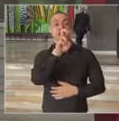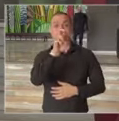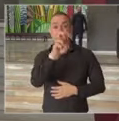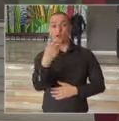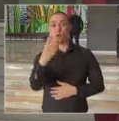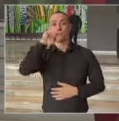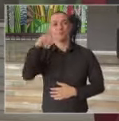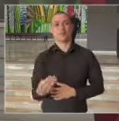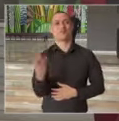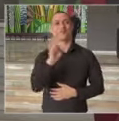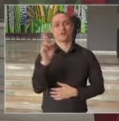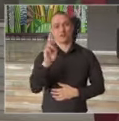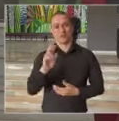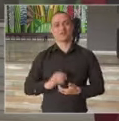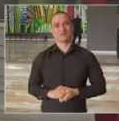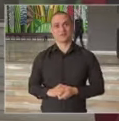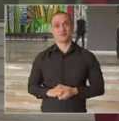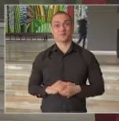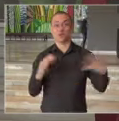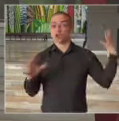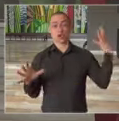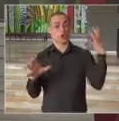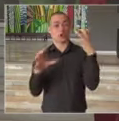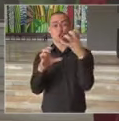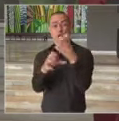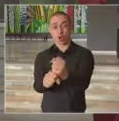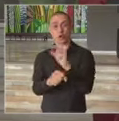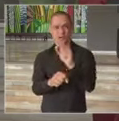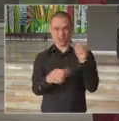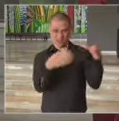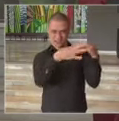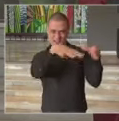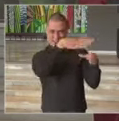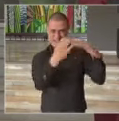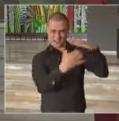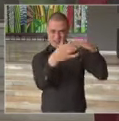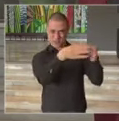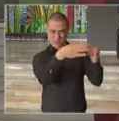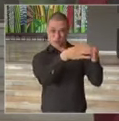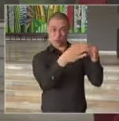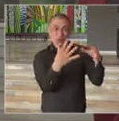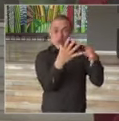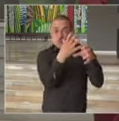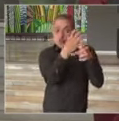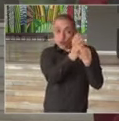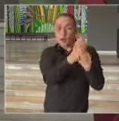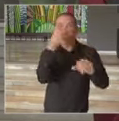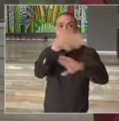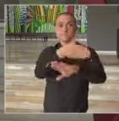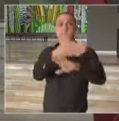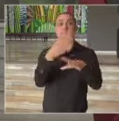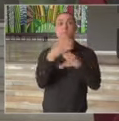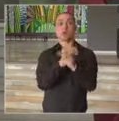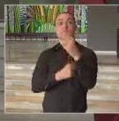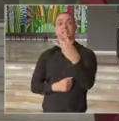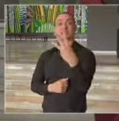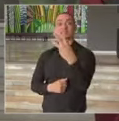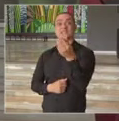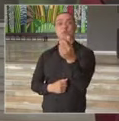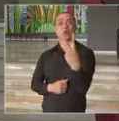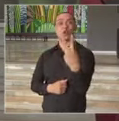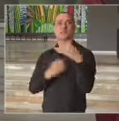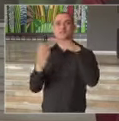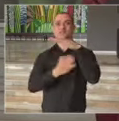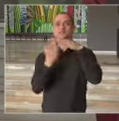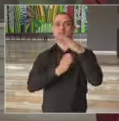No total, este Comitê Empresarial Solidário tem a participação de 362